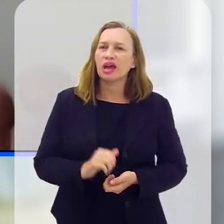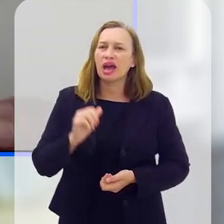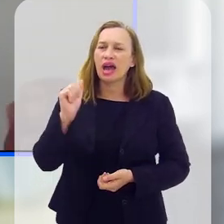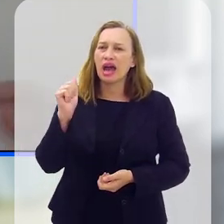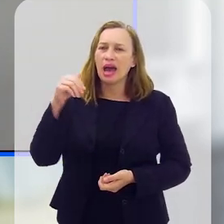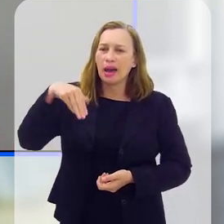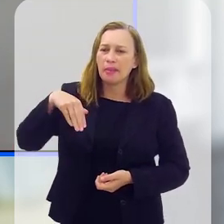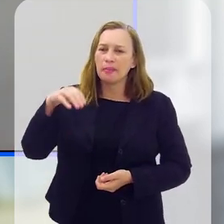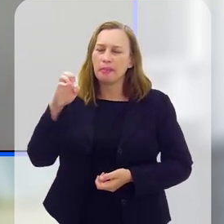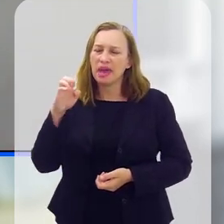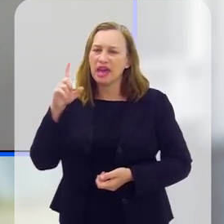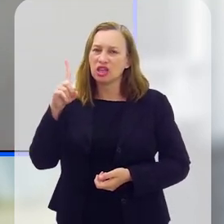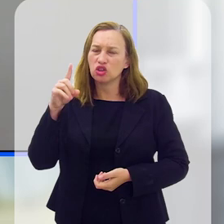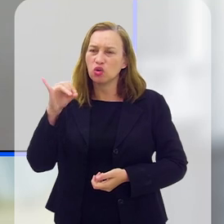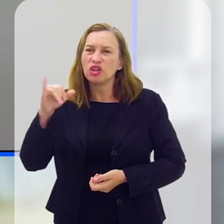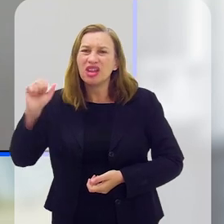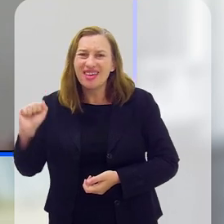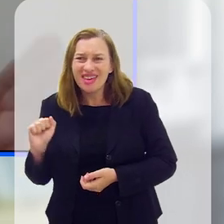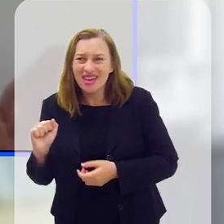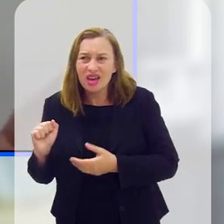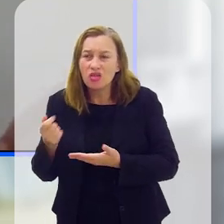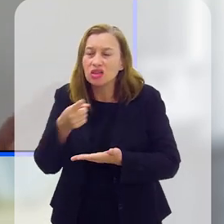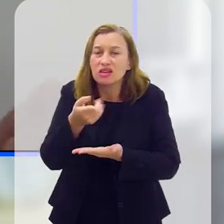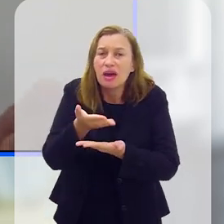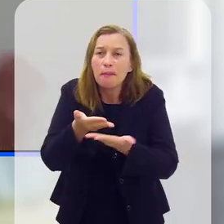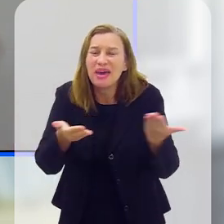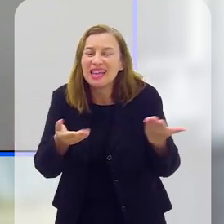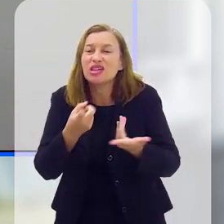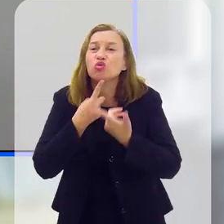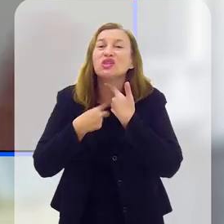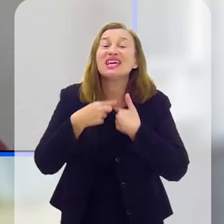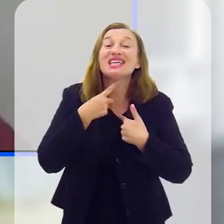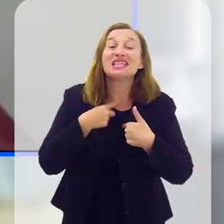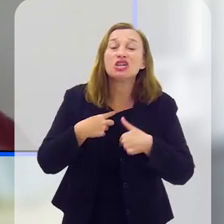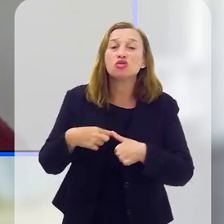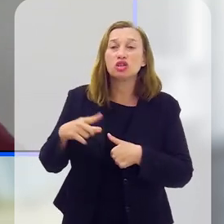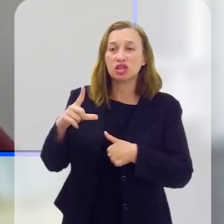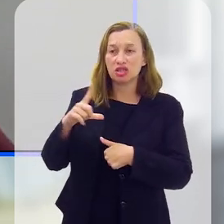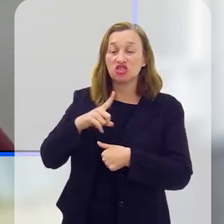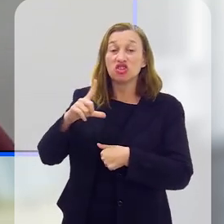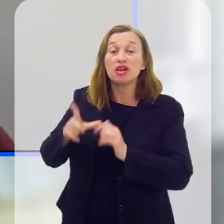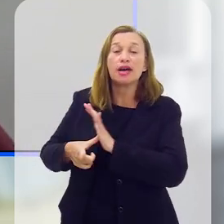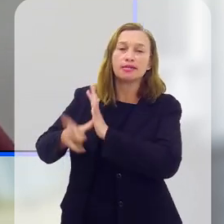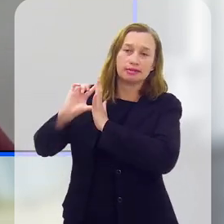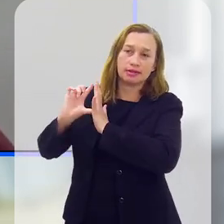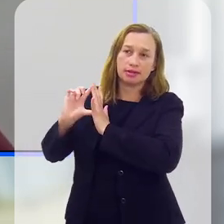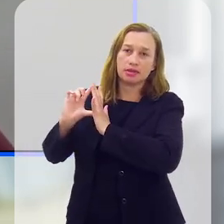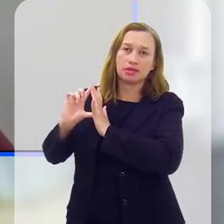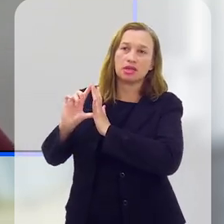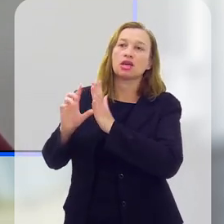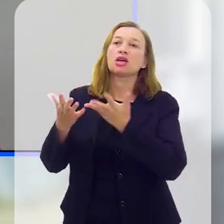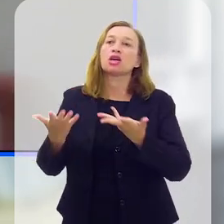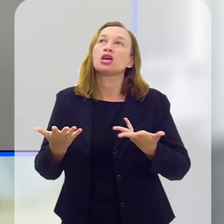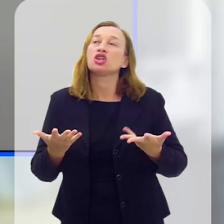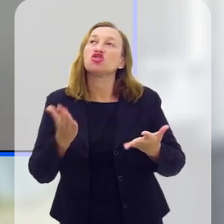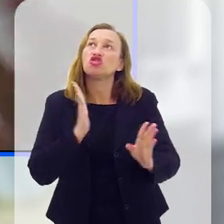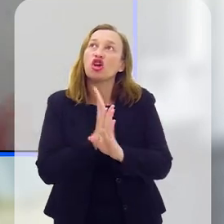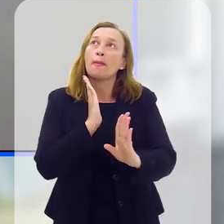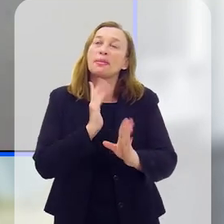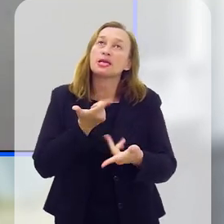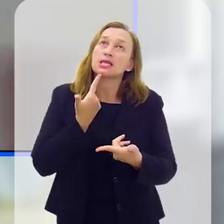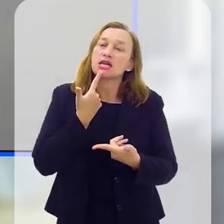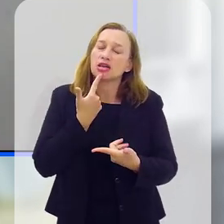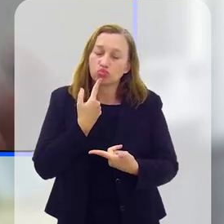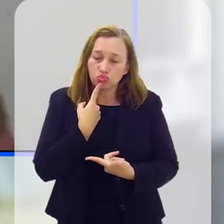Anedonia. E é importante que a gente perceba isso. É quando você vai perdendo o prazer naquilo que você tinha prazer anteriormente. Sabe, até de